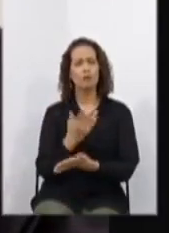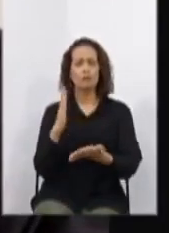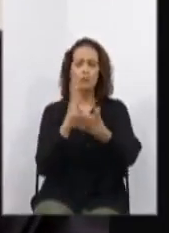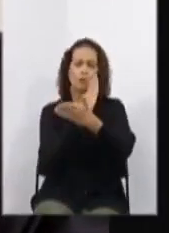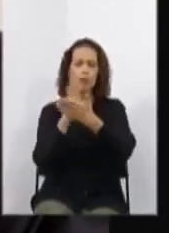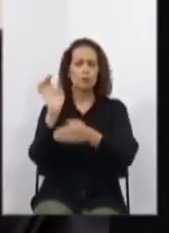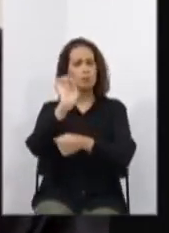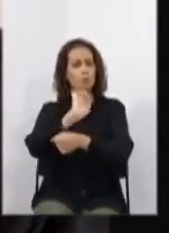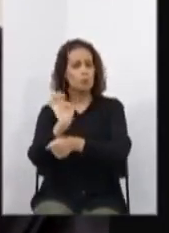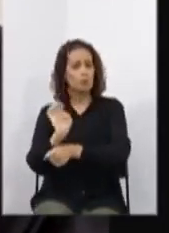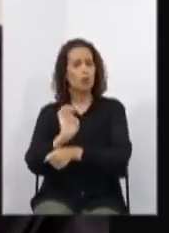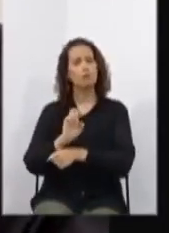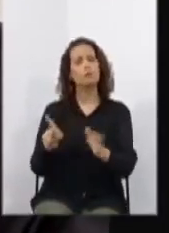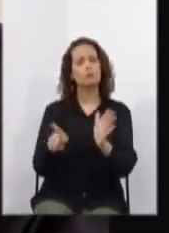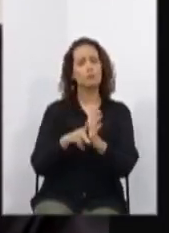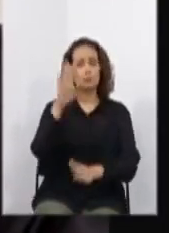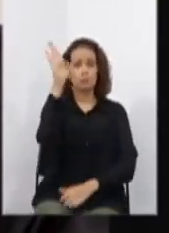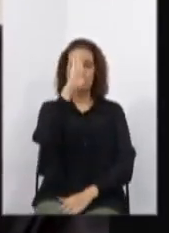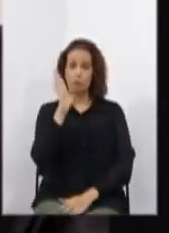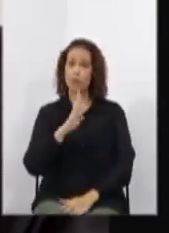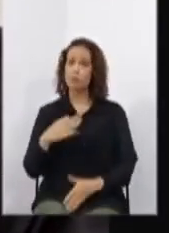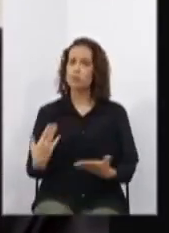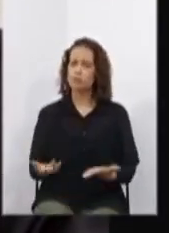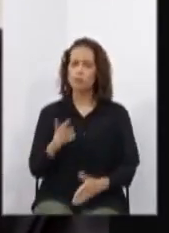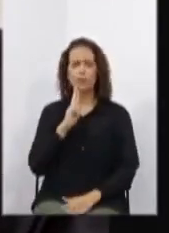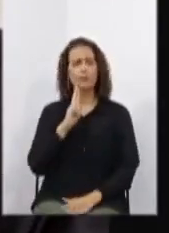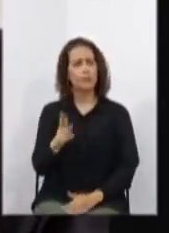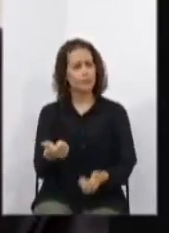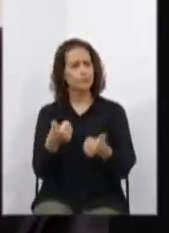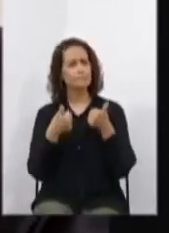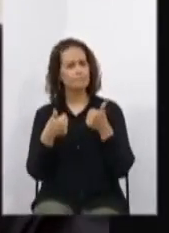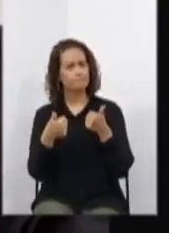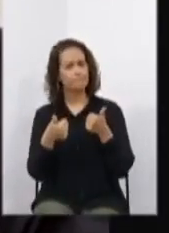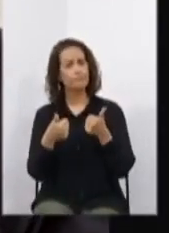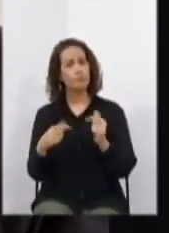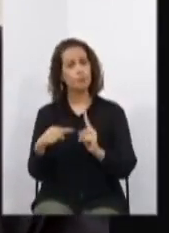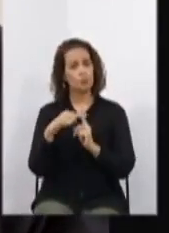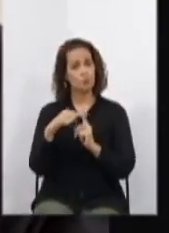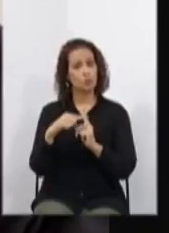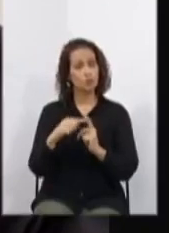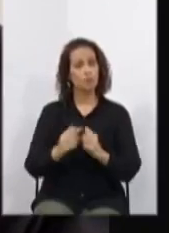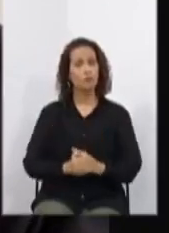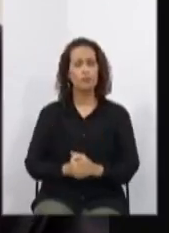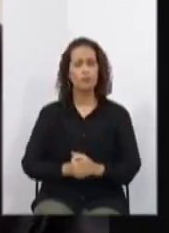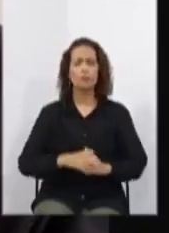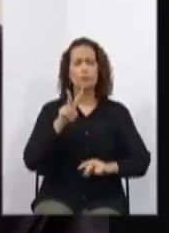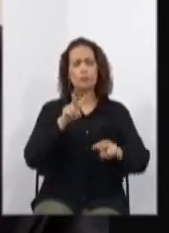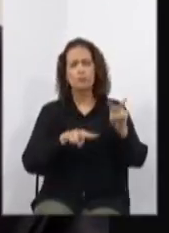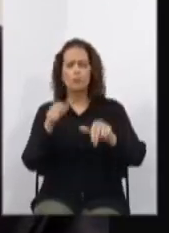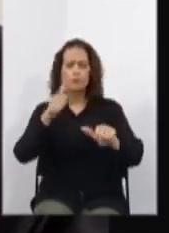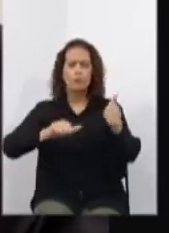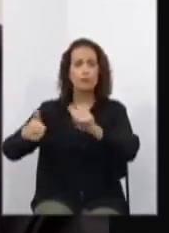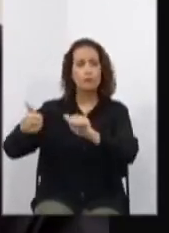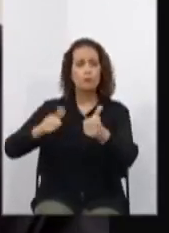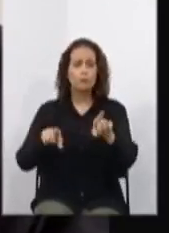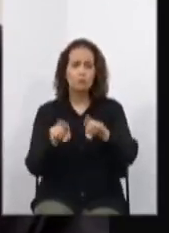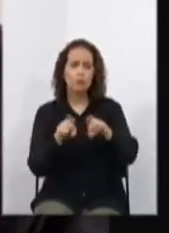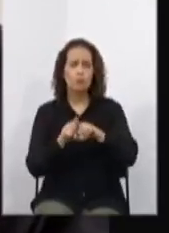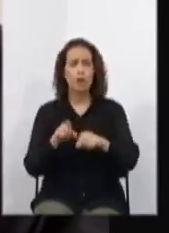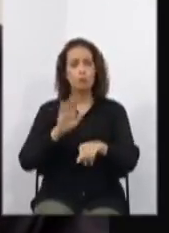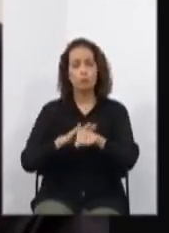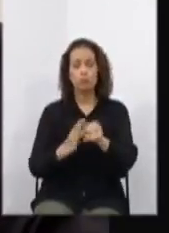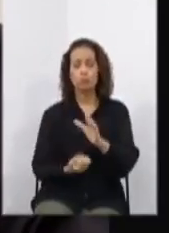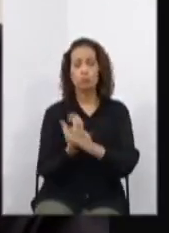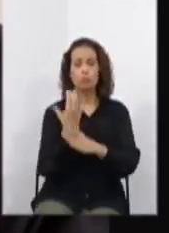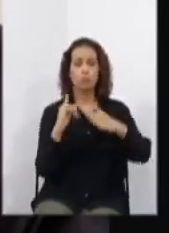brasileiros, com resultados positivos. Avaliou que a criação destas instituições